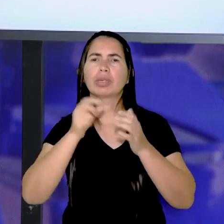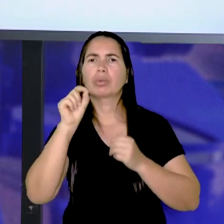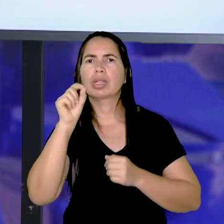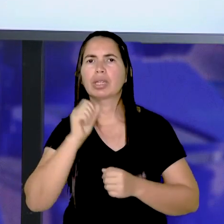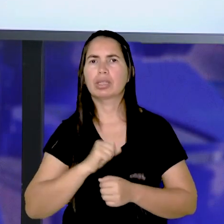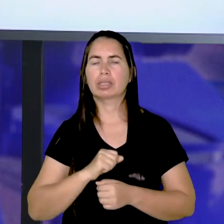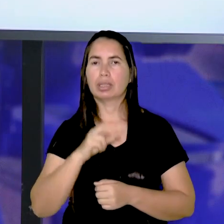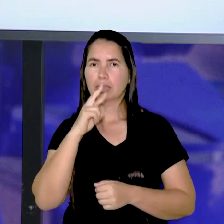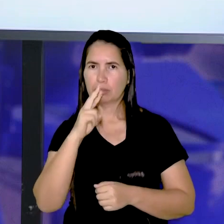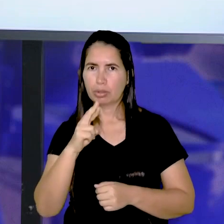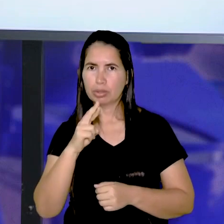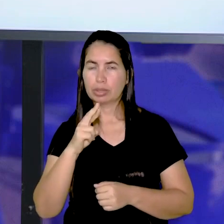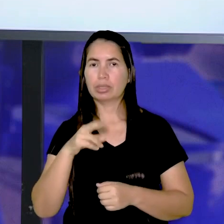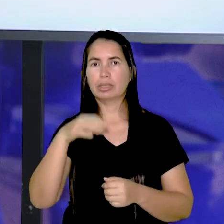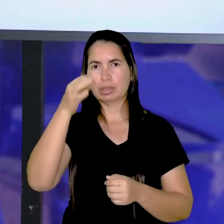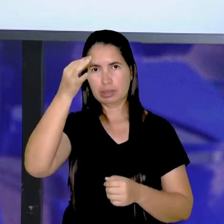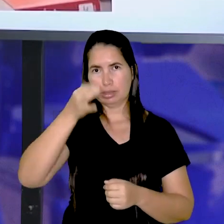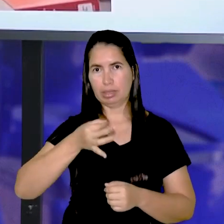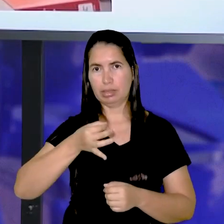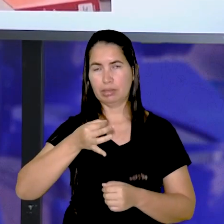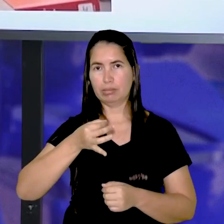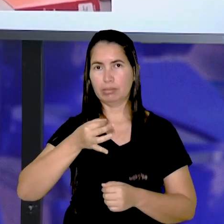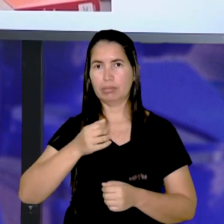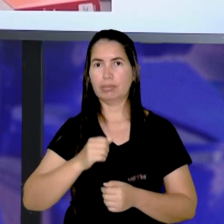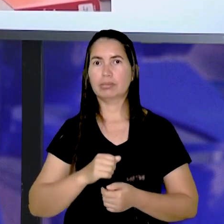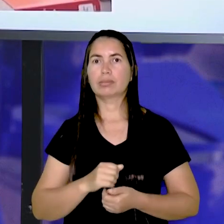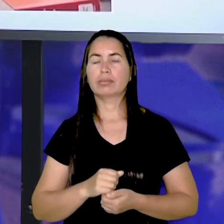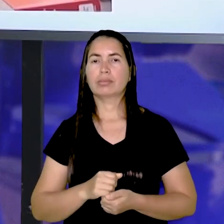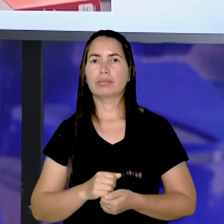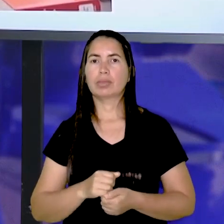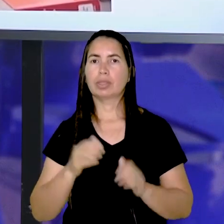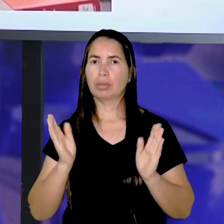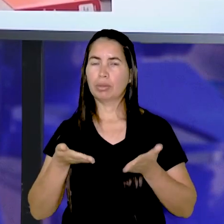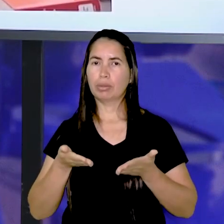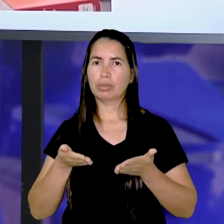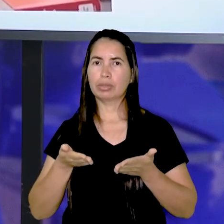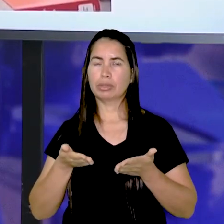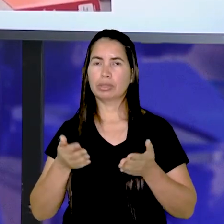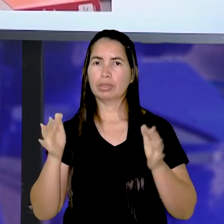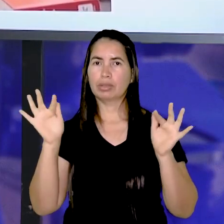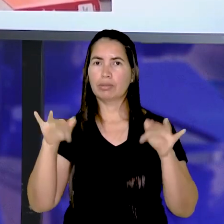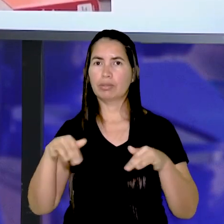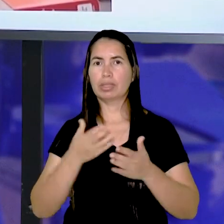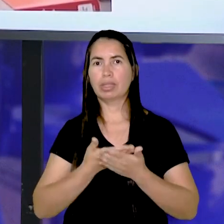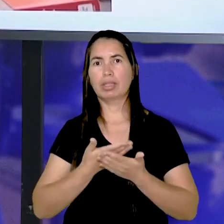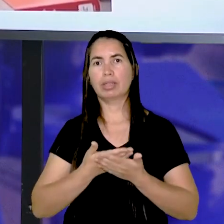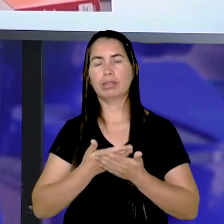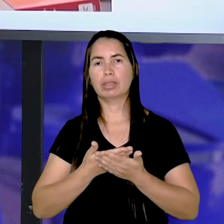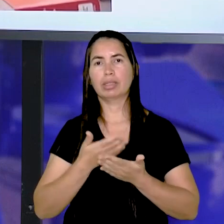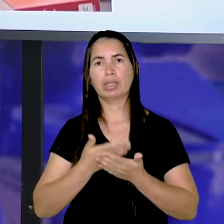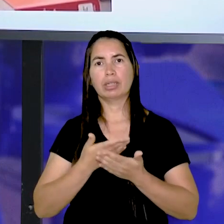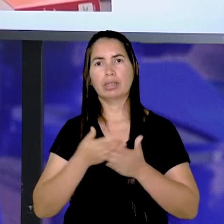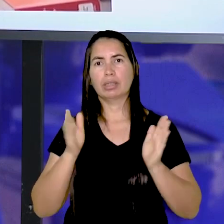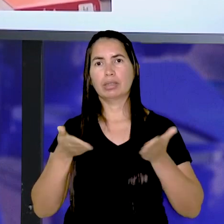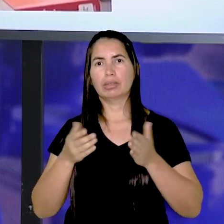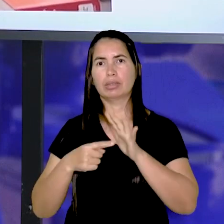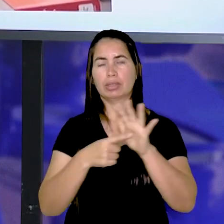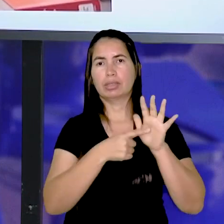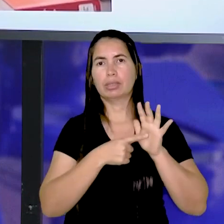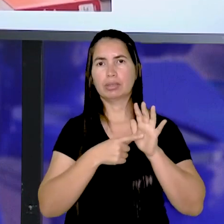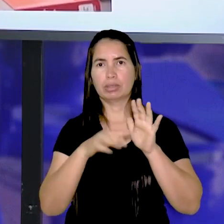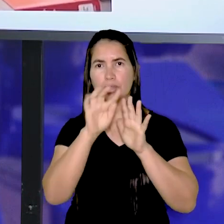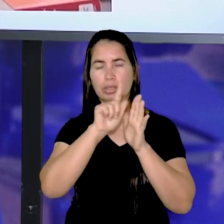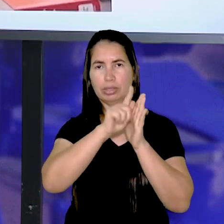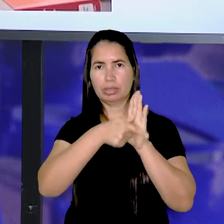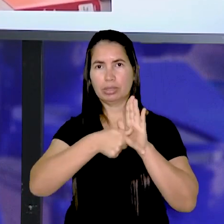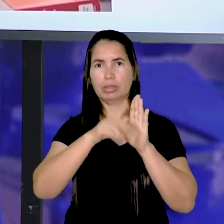entregue essa resposta de forma bem correta. E por hoje, encerramos a nossa aula. Na aula de hoje, aprendemos que o